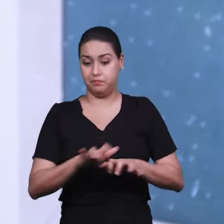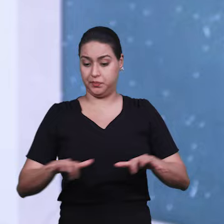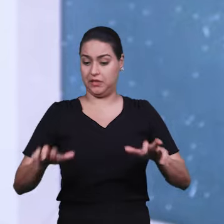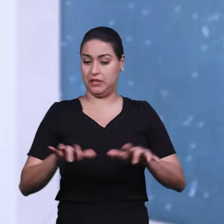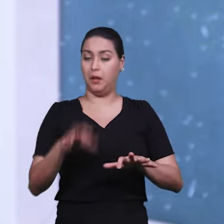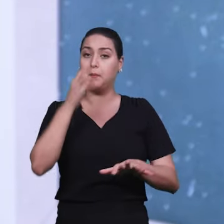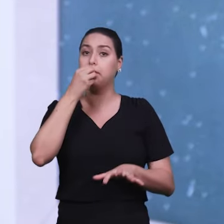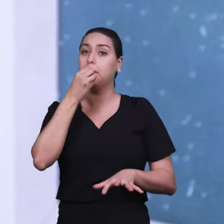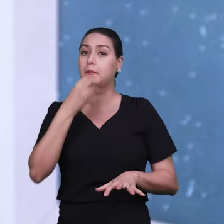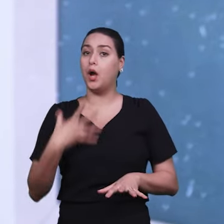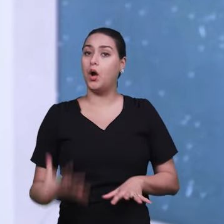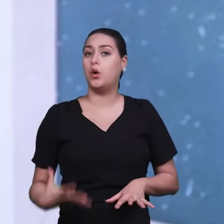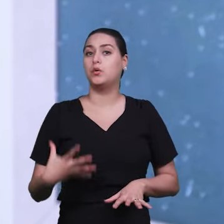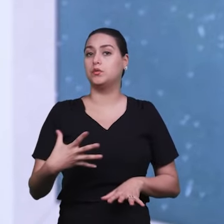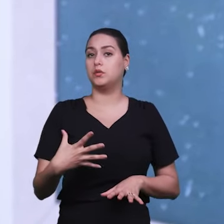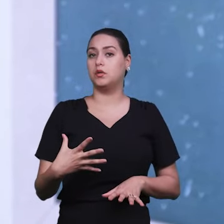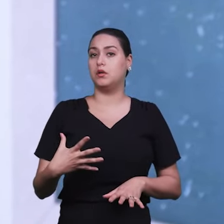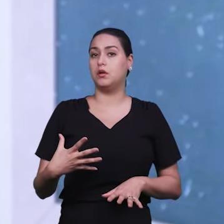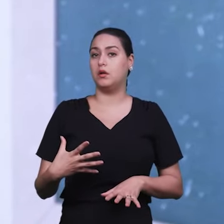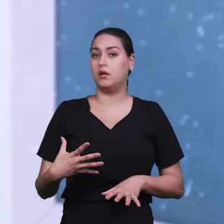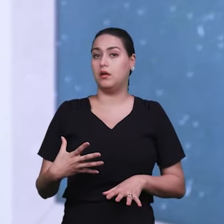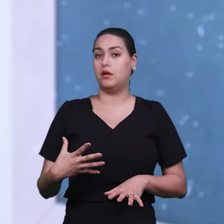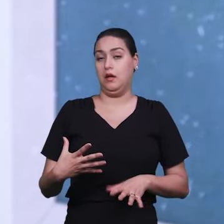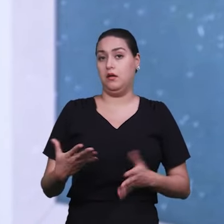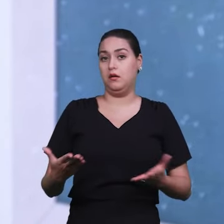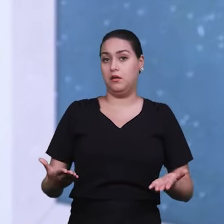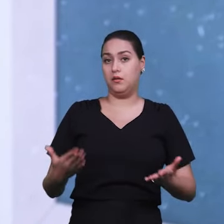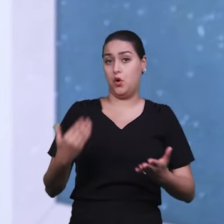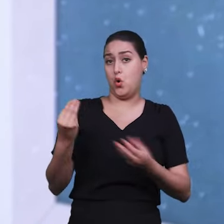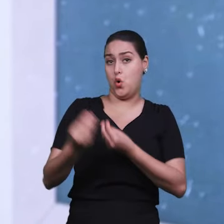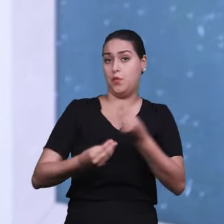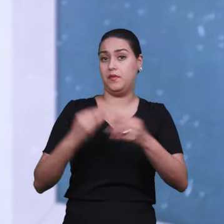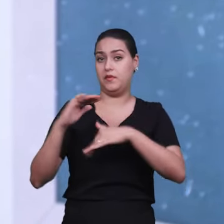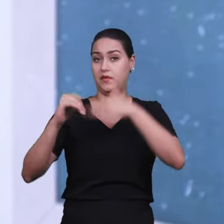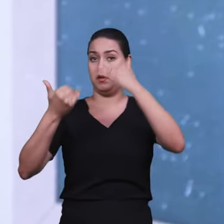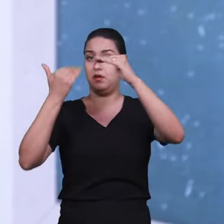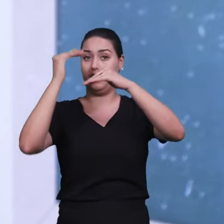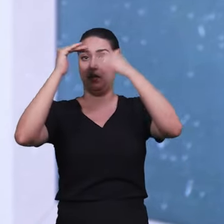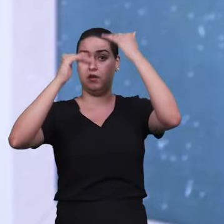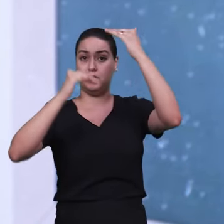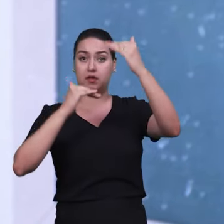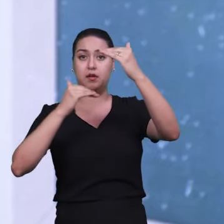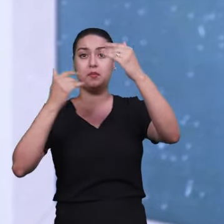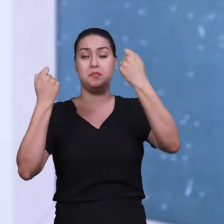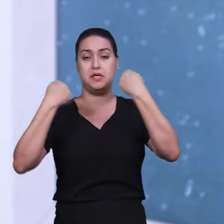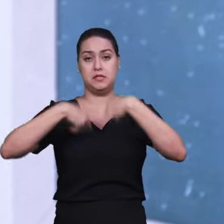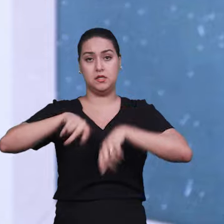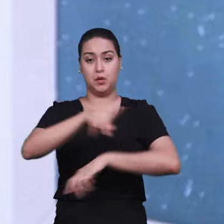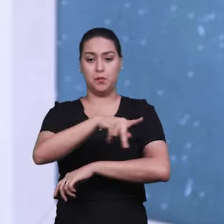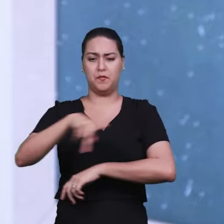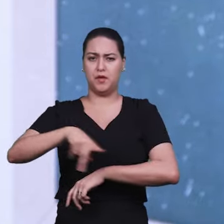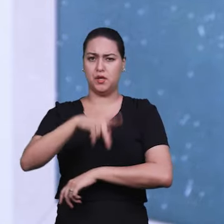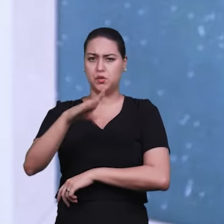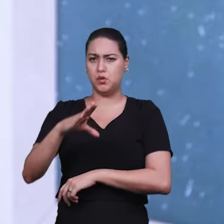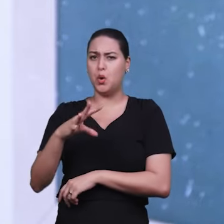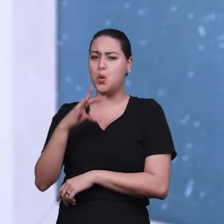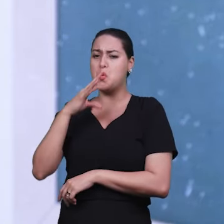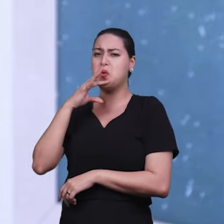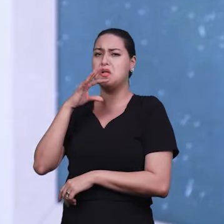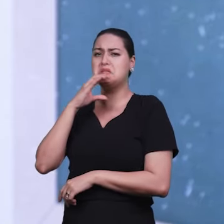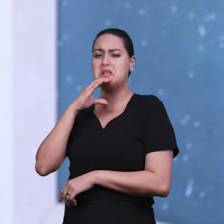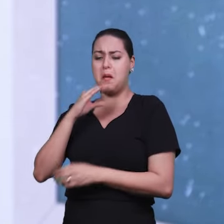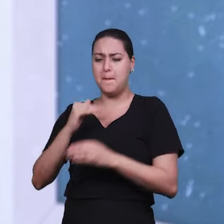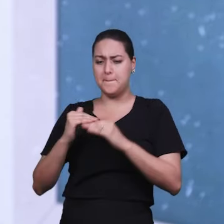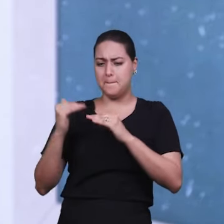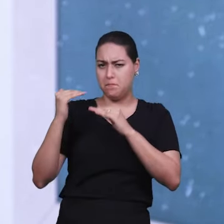Então, para gerar alunos realmente que evolua um nível muito alto, o professor tem que ter conhecimento muito grande da área específica